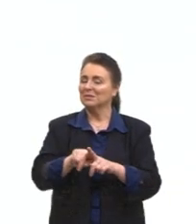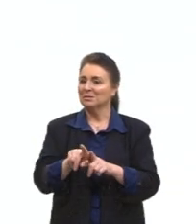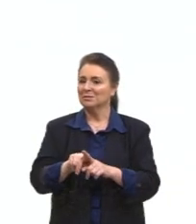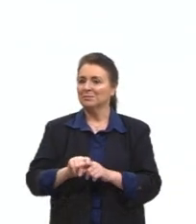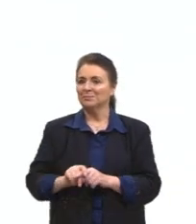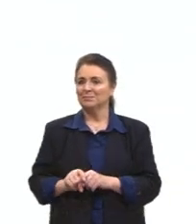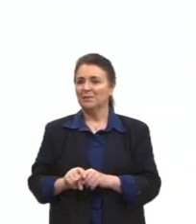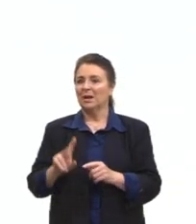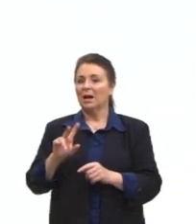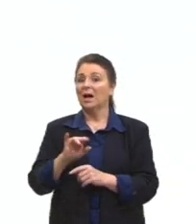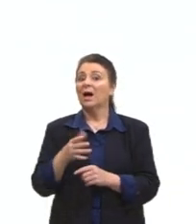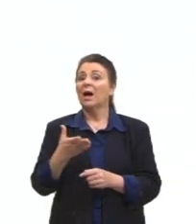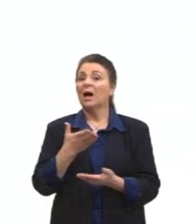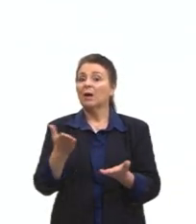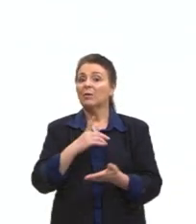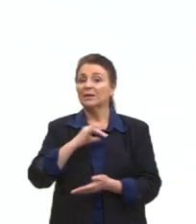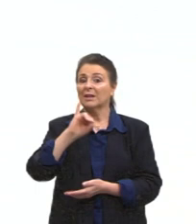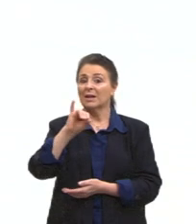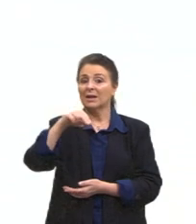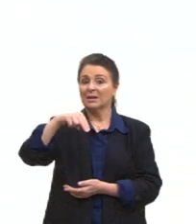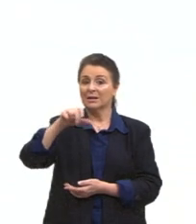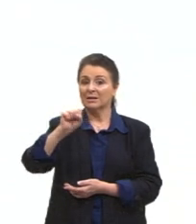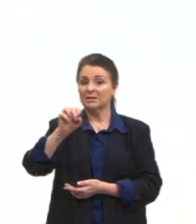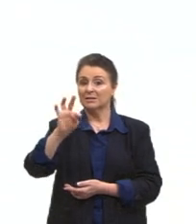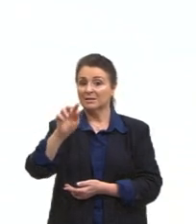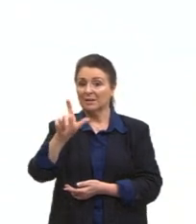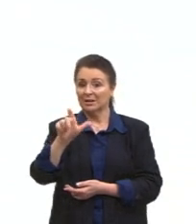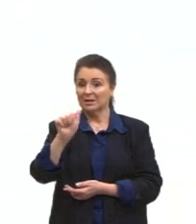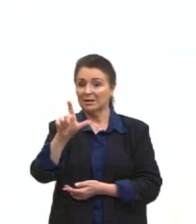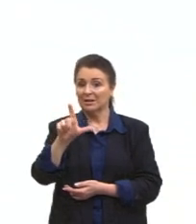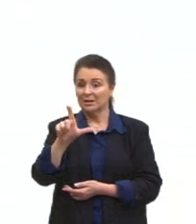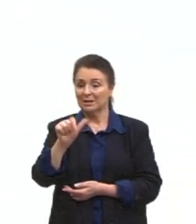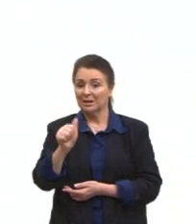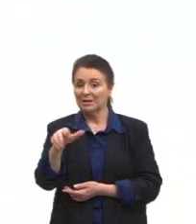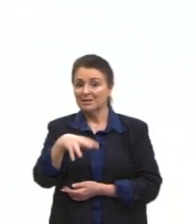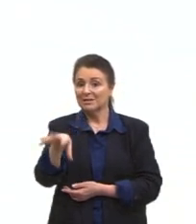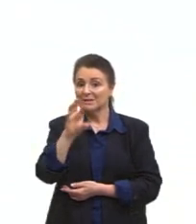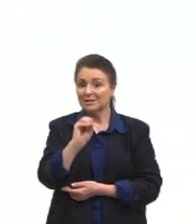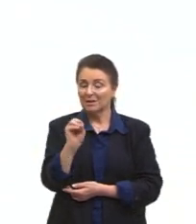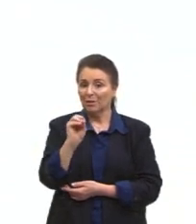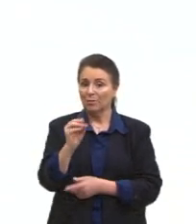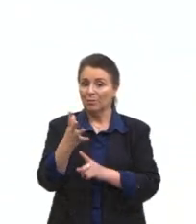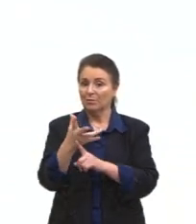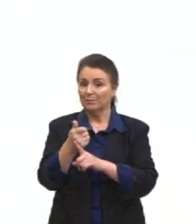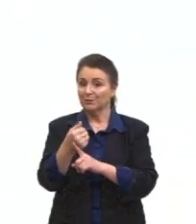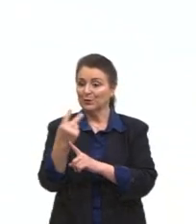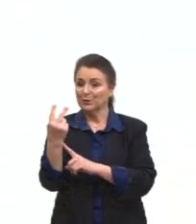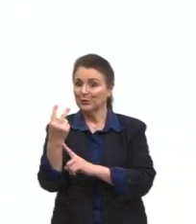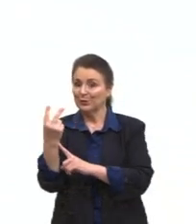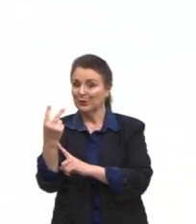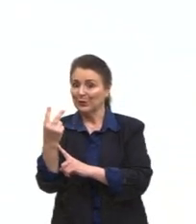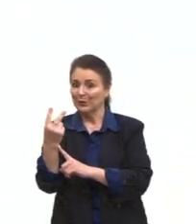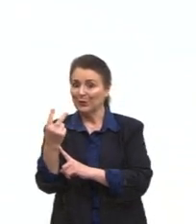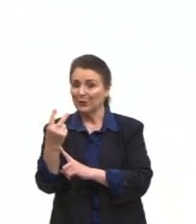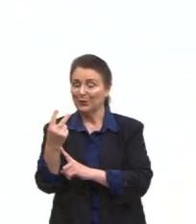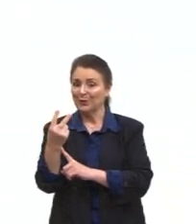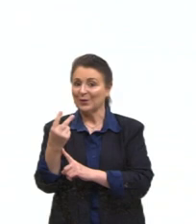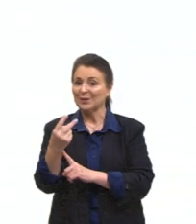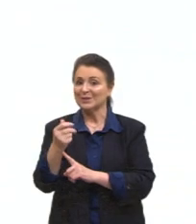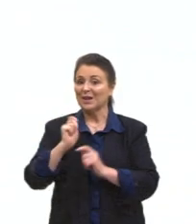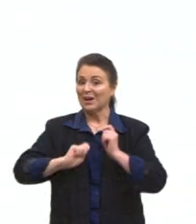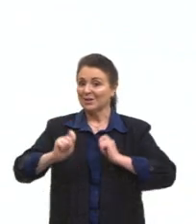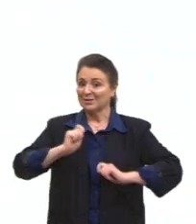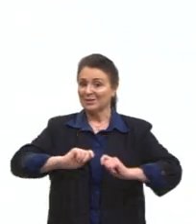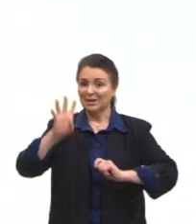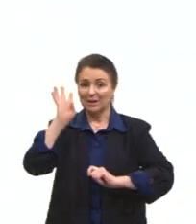Passando aqui pro próximo, nós temos a instalação artística, gente, dois artistas muito legais aqui também. O termo